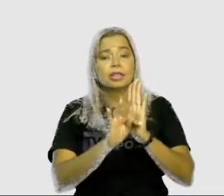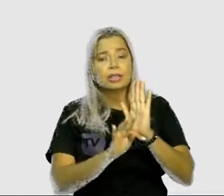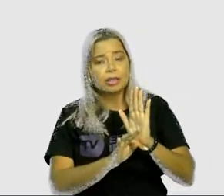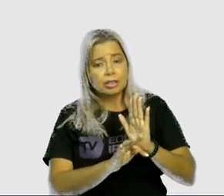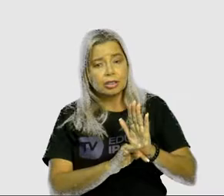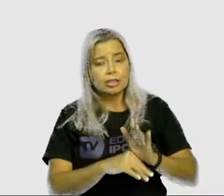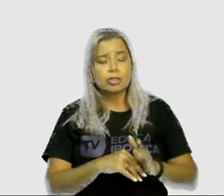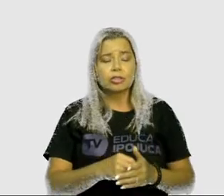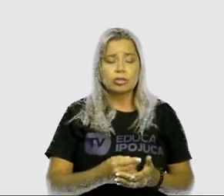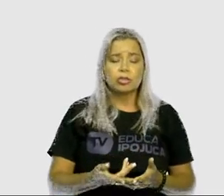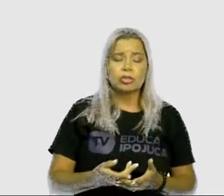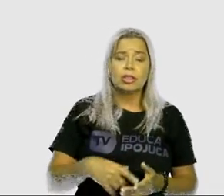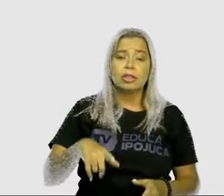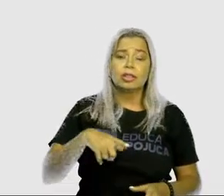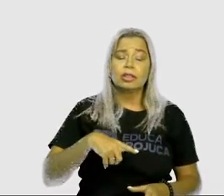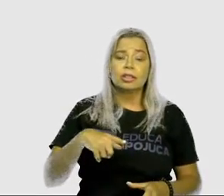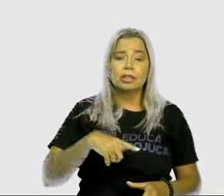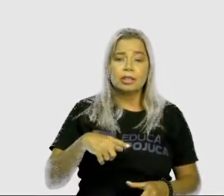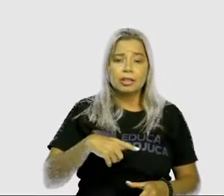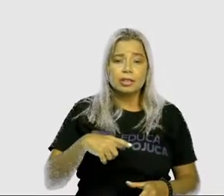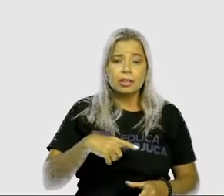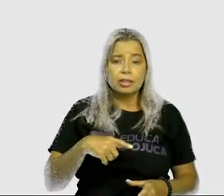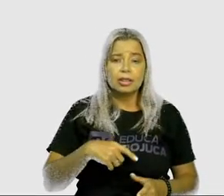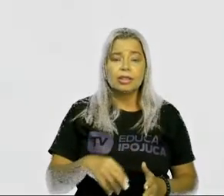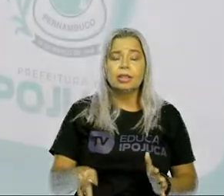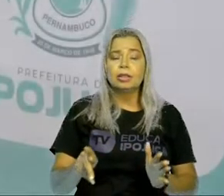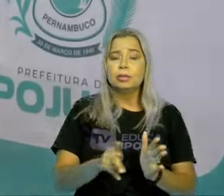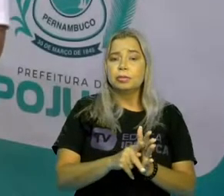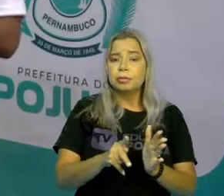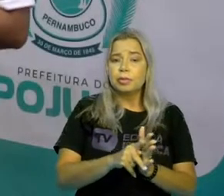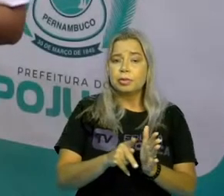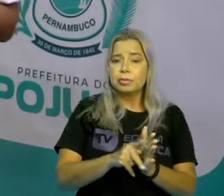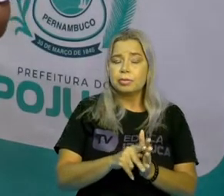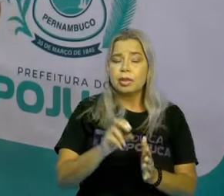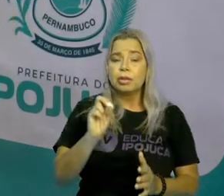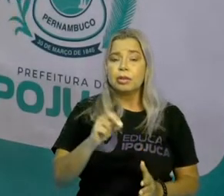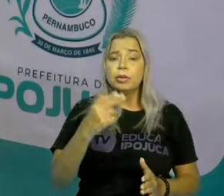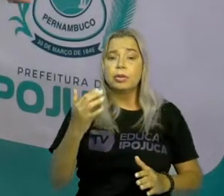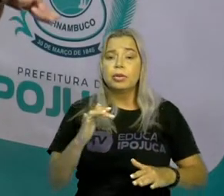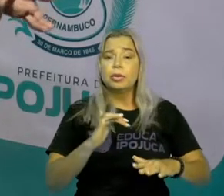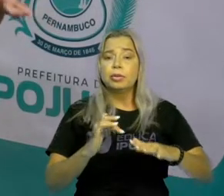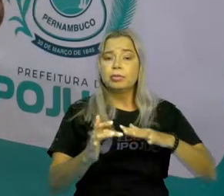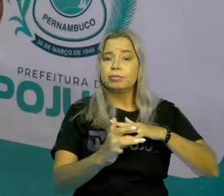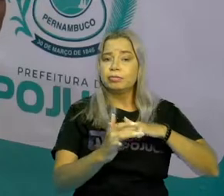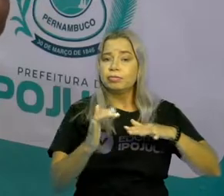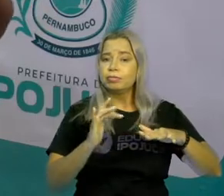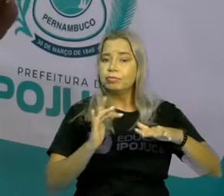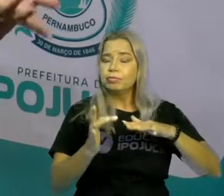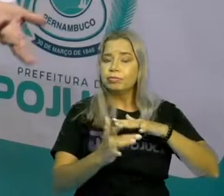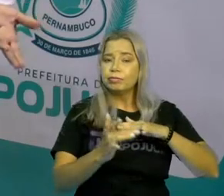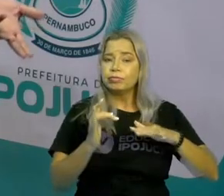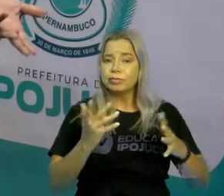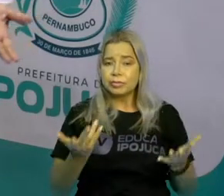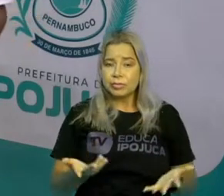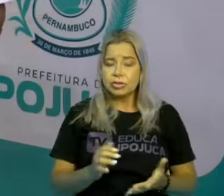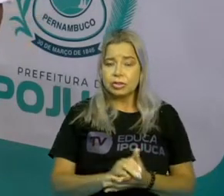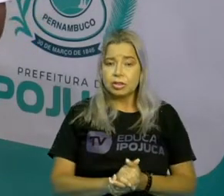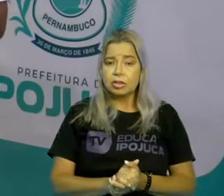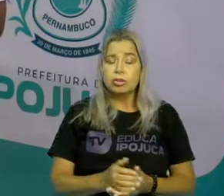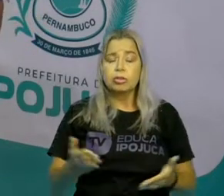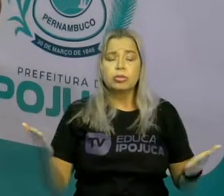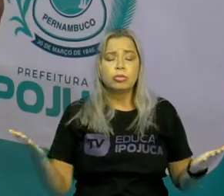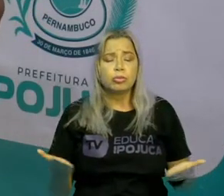digitais, de acordo com as necessidades e interesses. Hoje, quem não lê, quem não busca uma